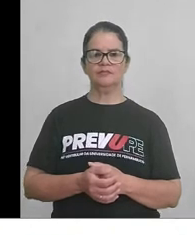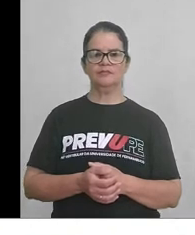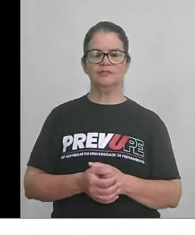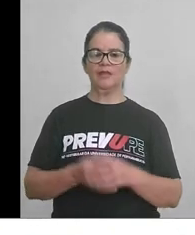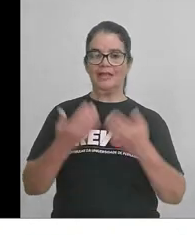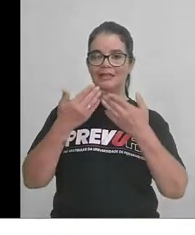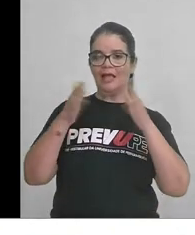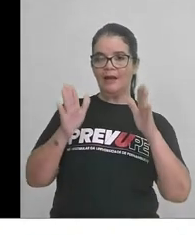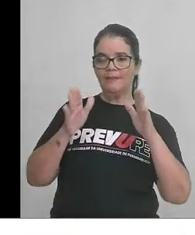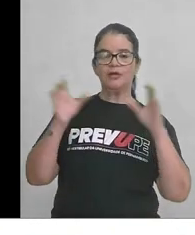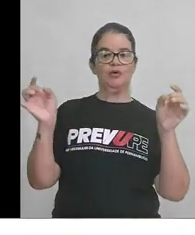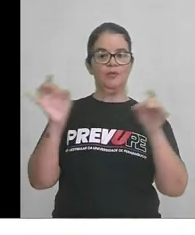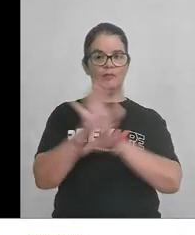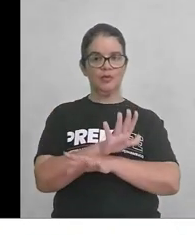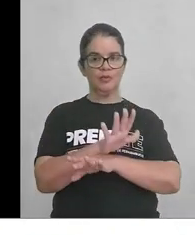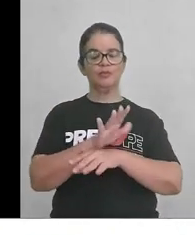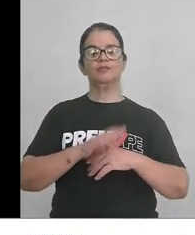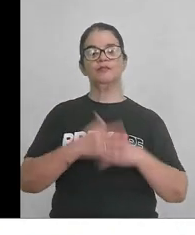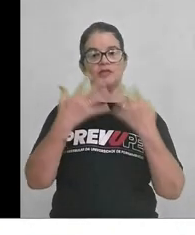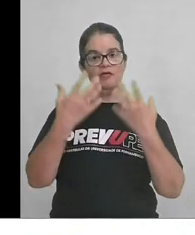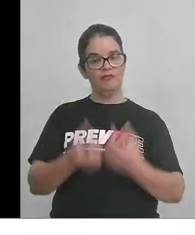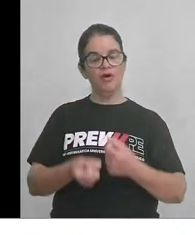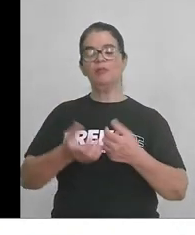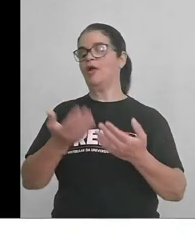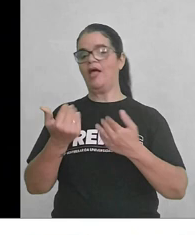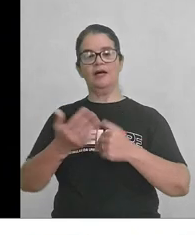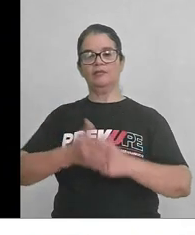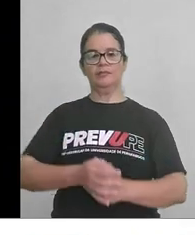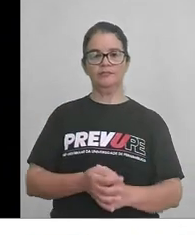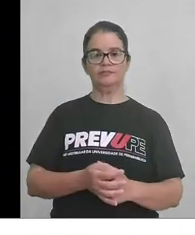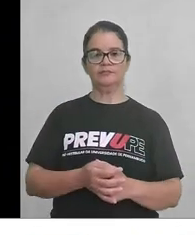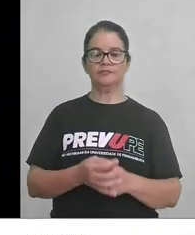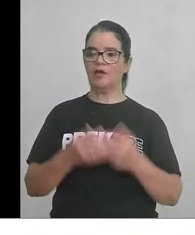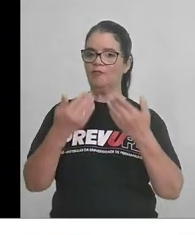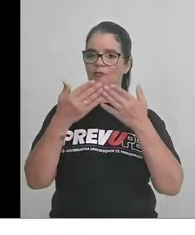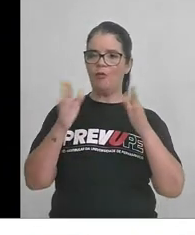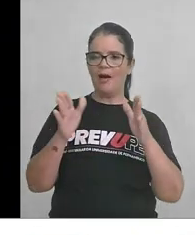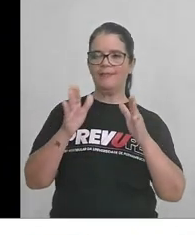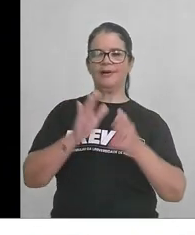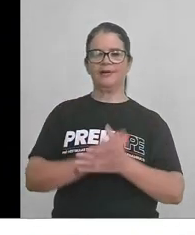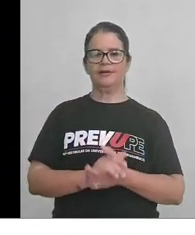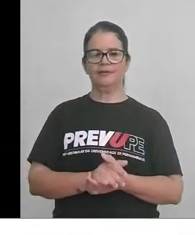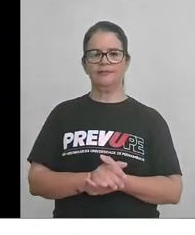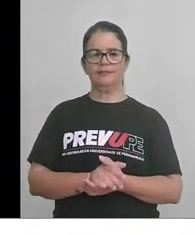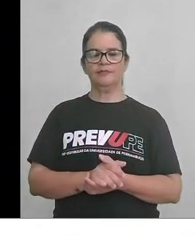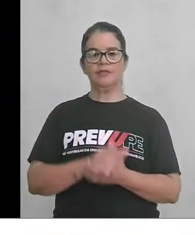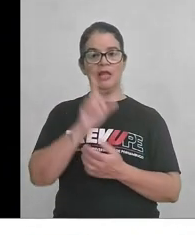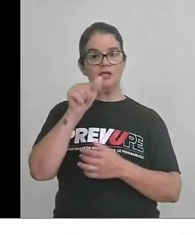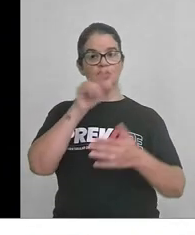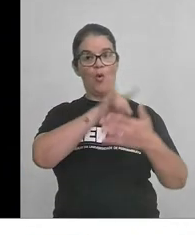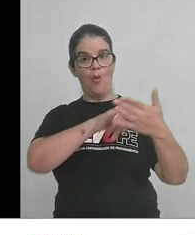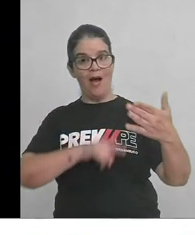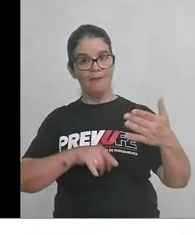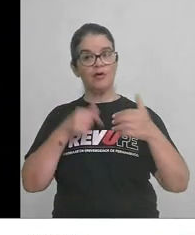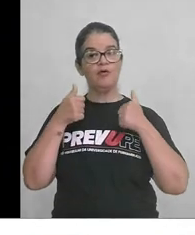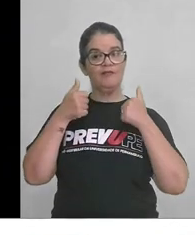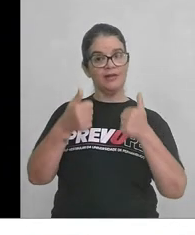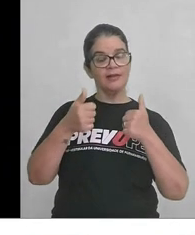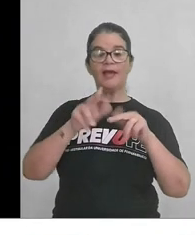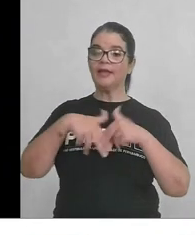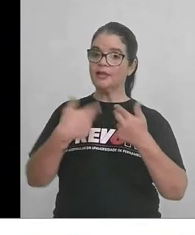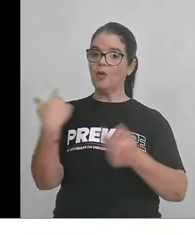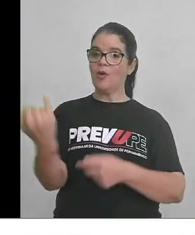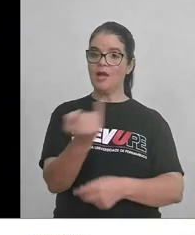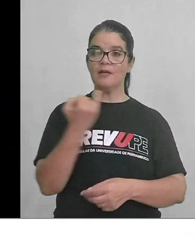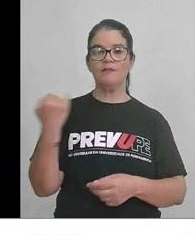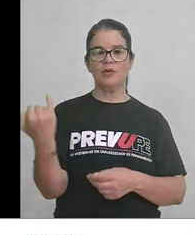abrindo aqui, pronto. Vamos lá. Vou abrir aqui. Isso é uma prova, tá? Então,